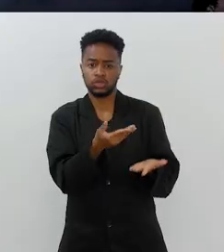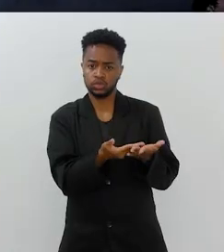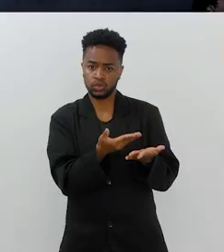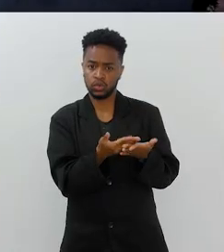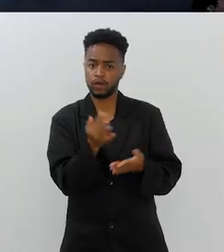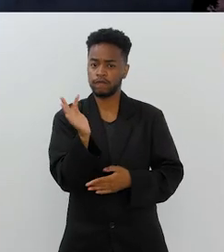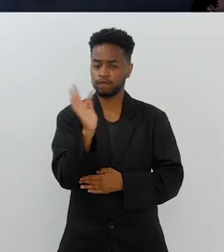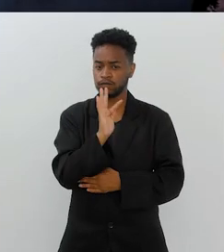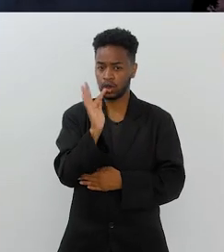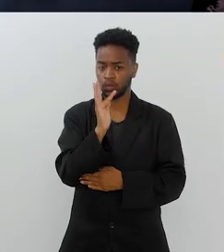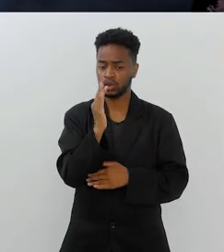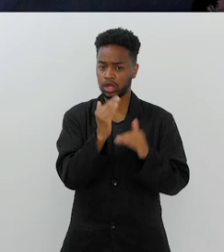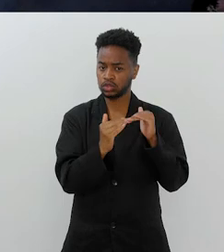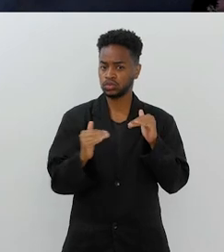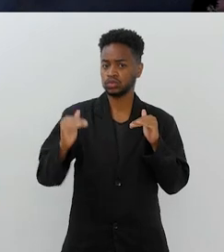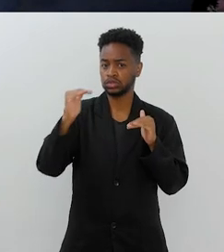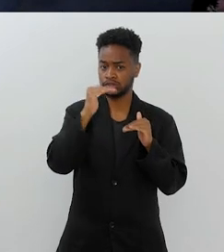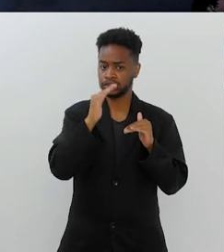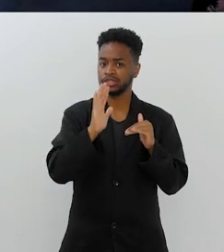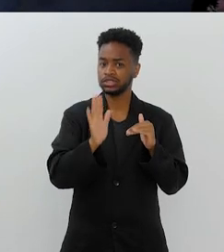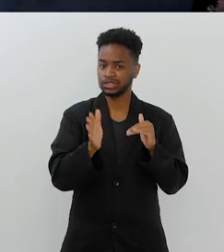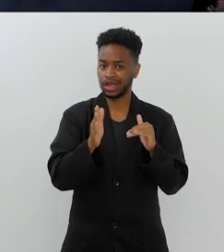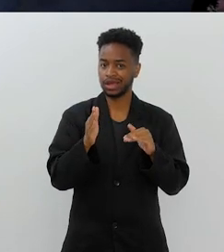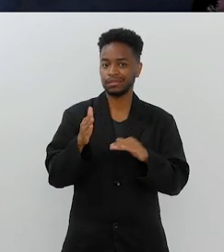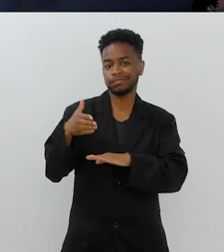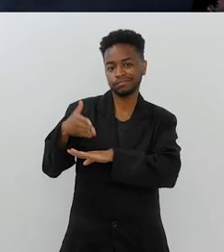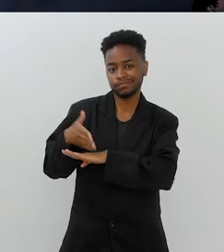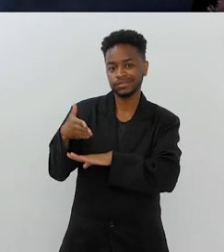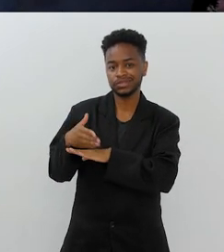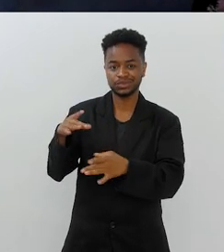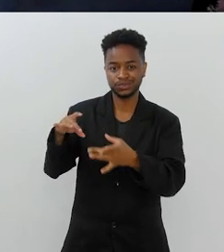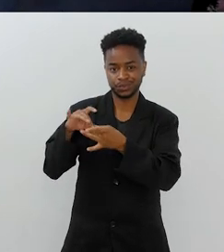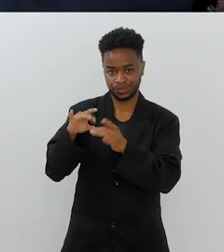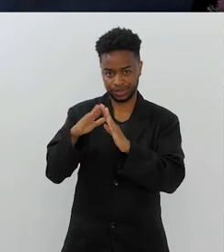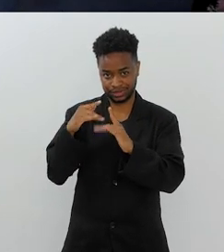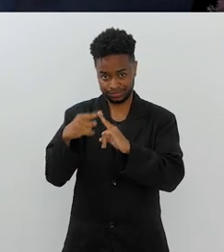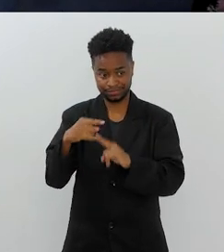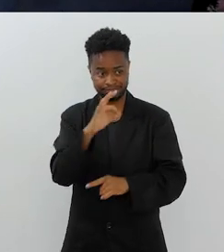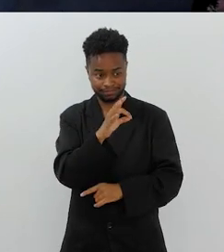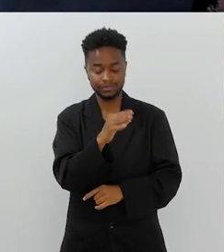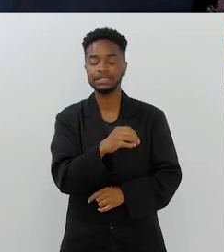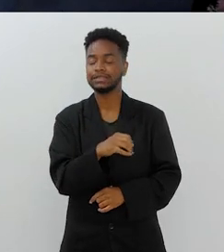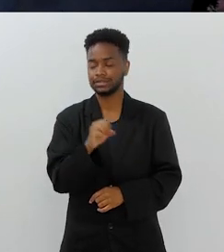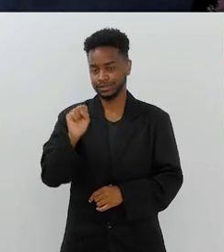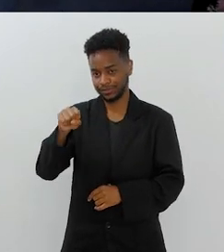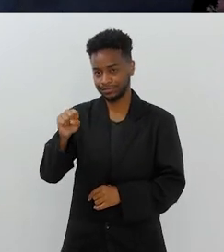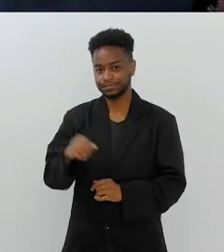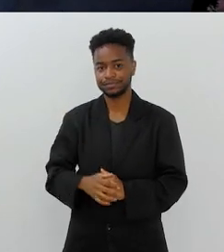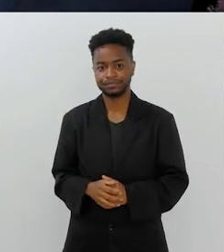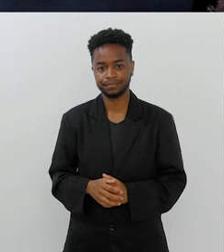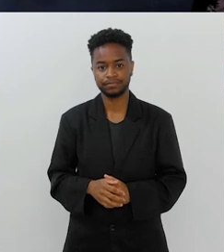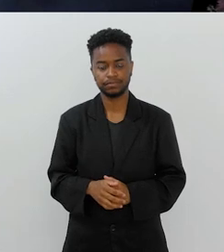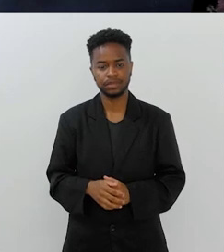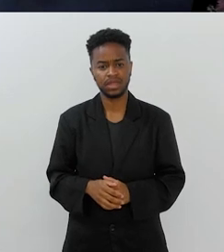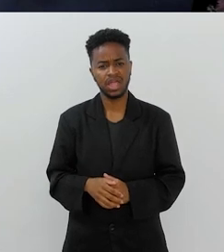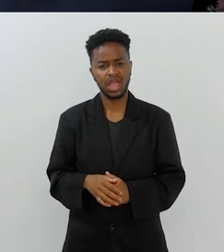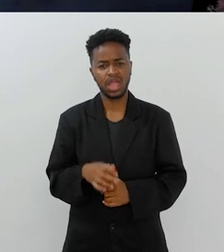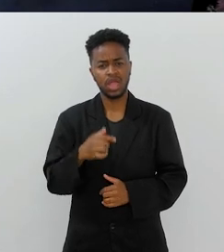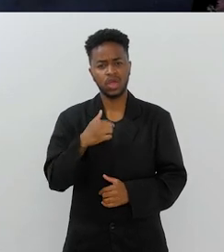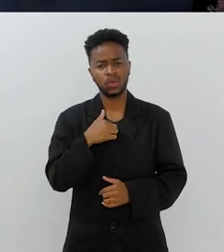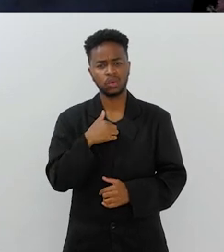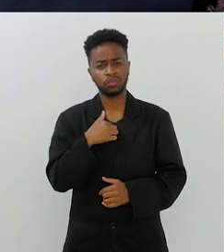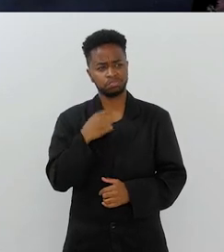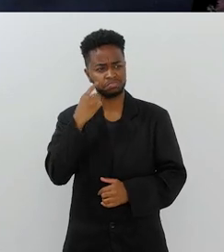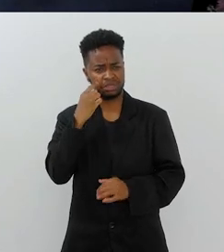fez o seu curso superior já na Arquidiocese? Já trabalhando na Arquidiocese, né? Tânia, a impressão minha,